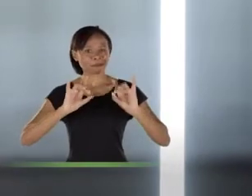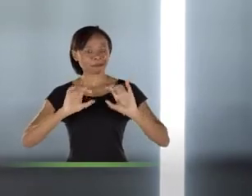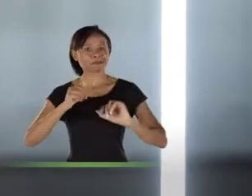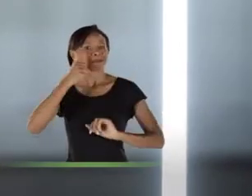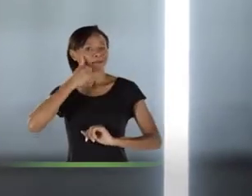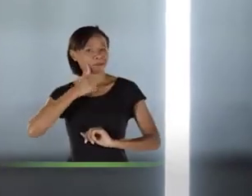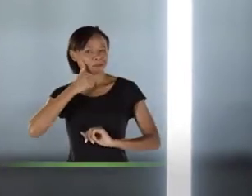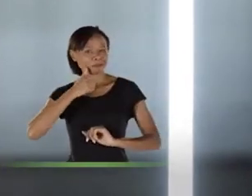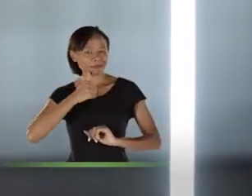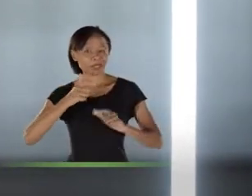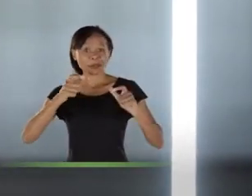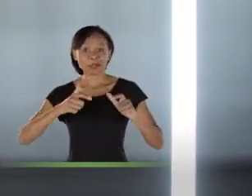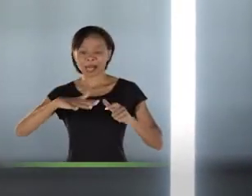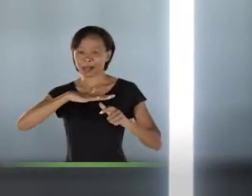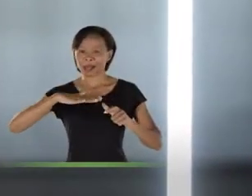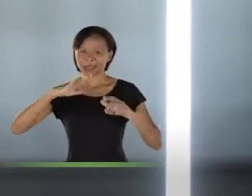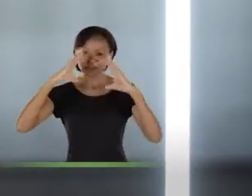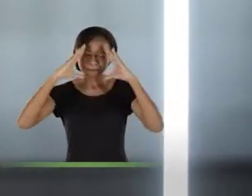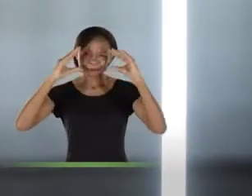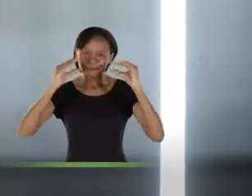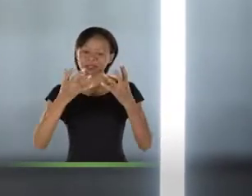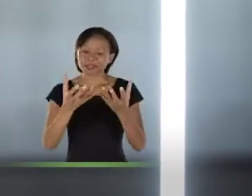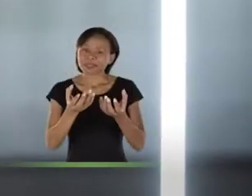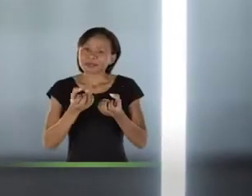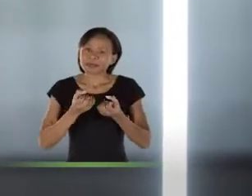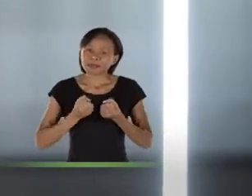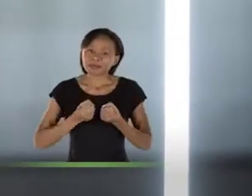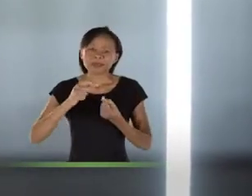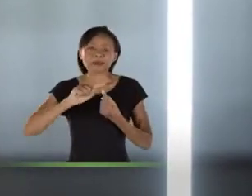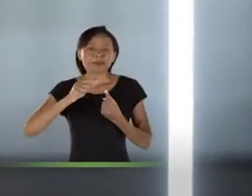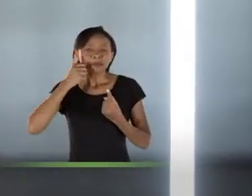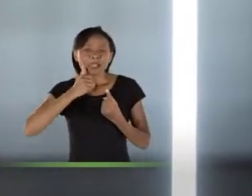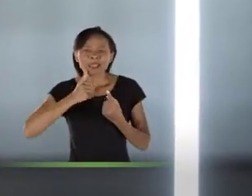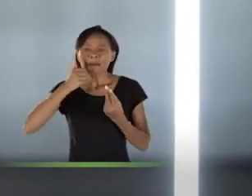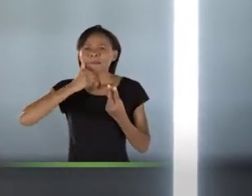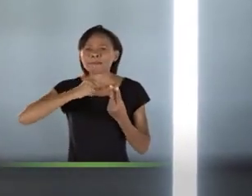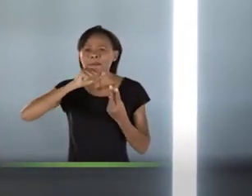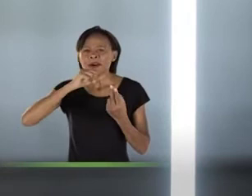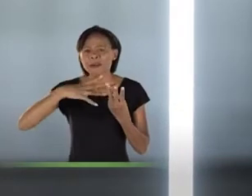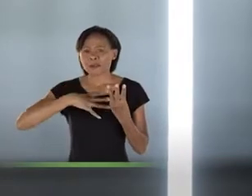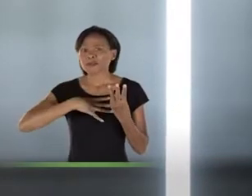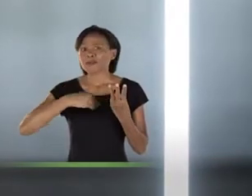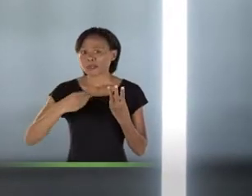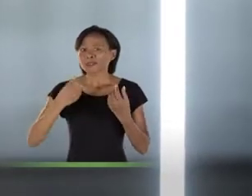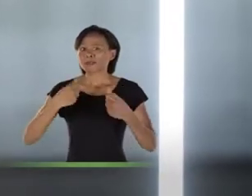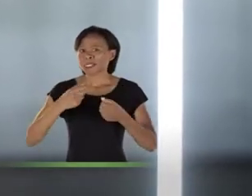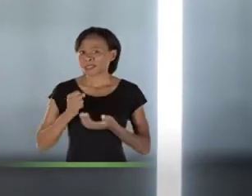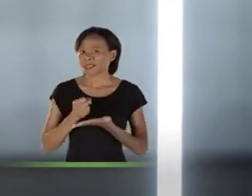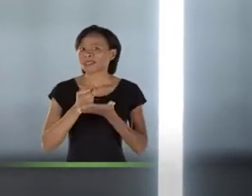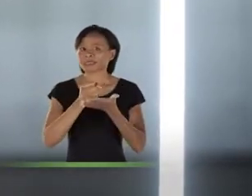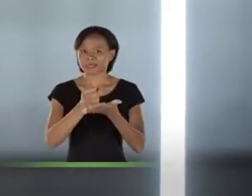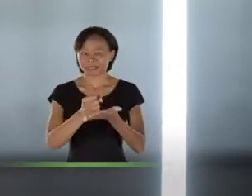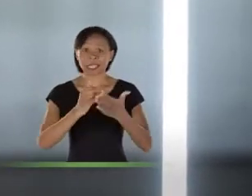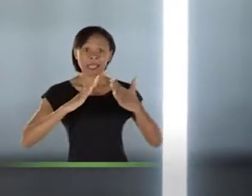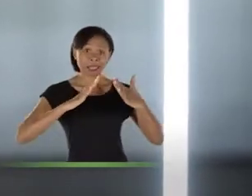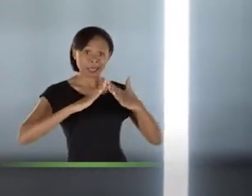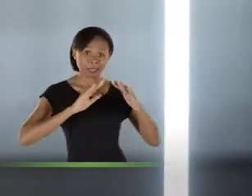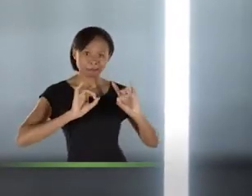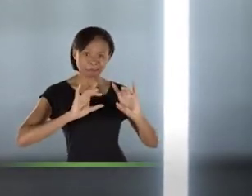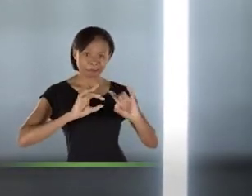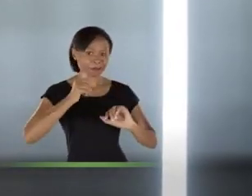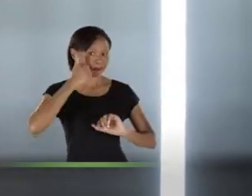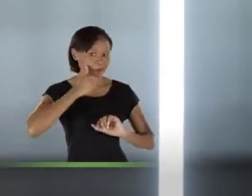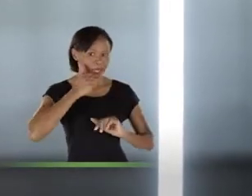espaços seguros e confortáveis pra acolher mulheres, mães e filhos que sofrem com a violência e precisam de ajuda. Na Casa da